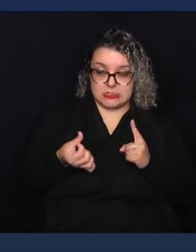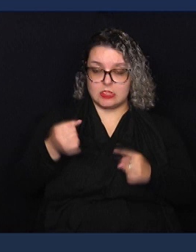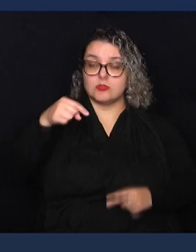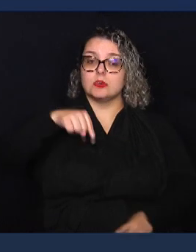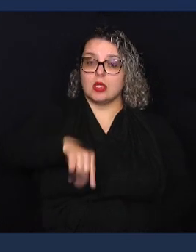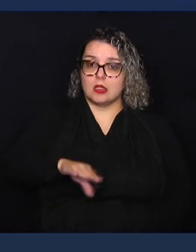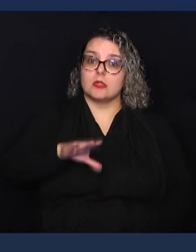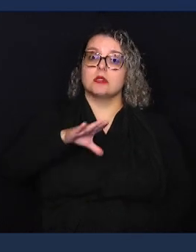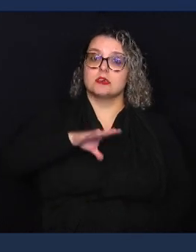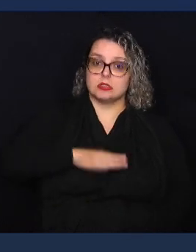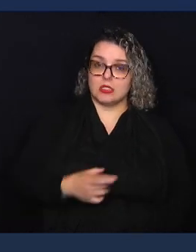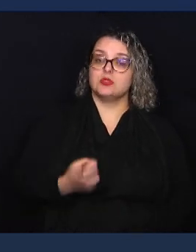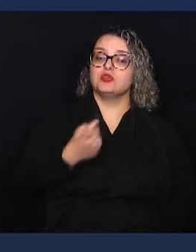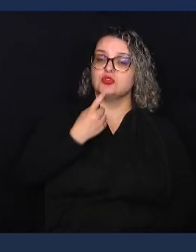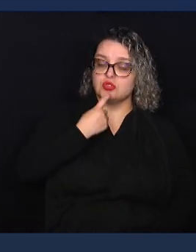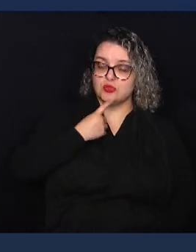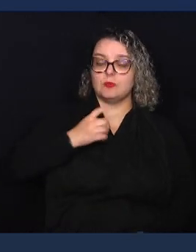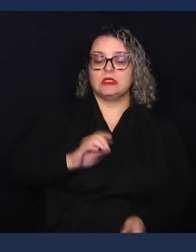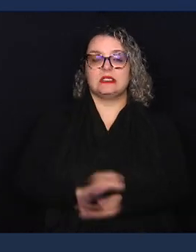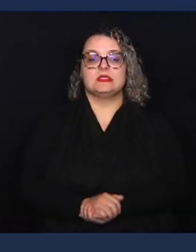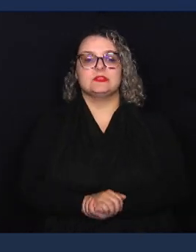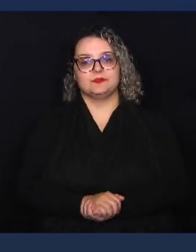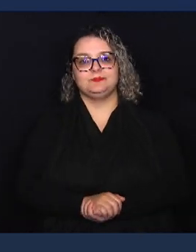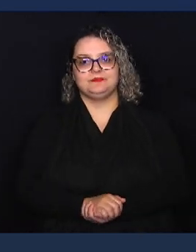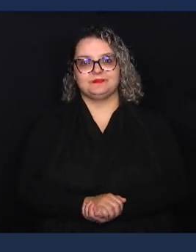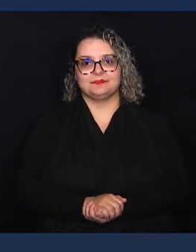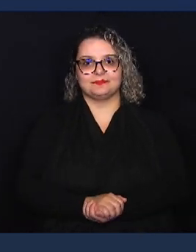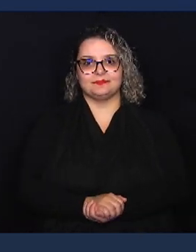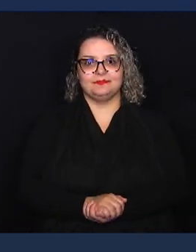graus aqui na cidade de Campinas